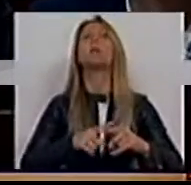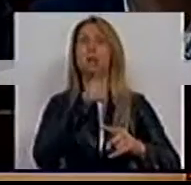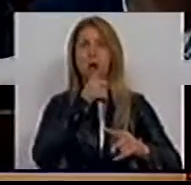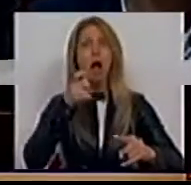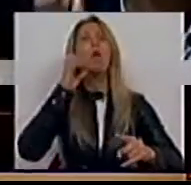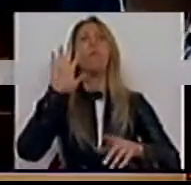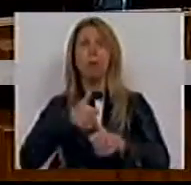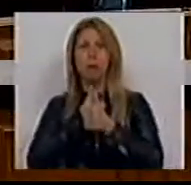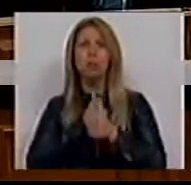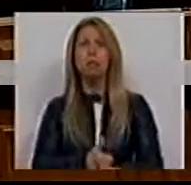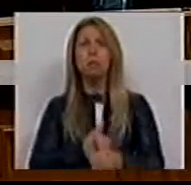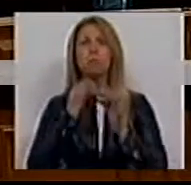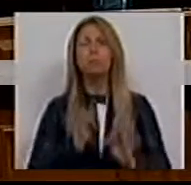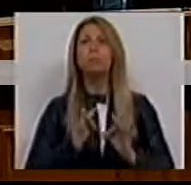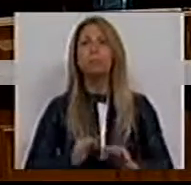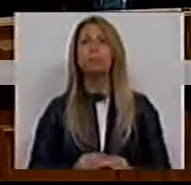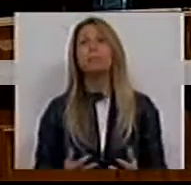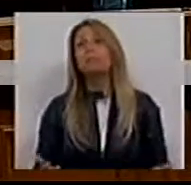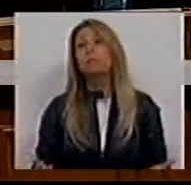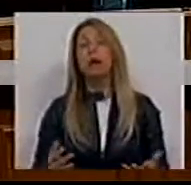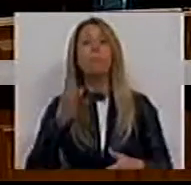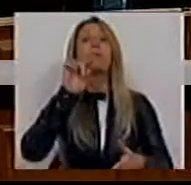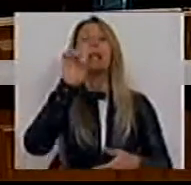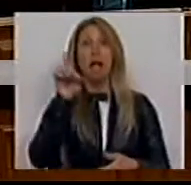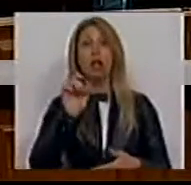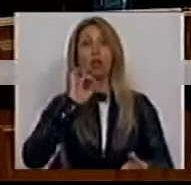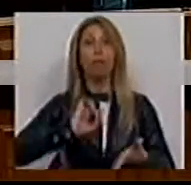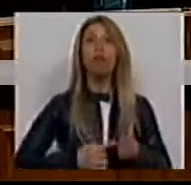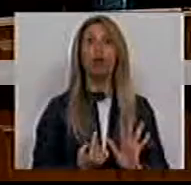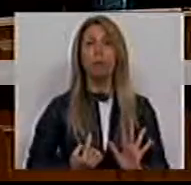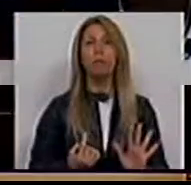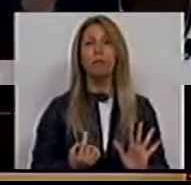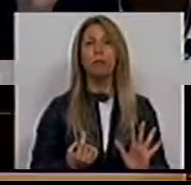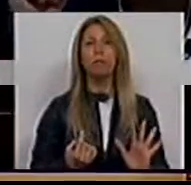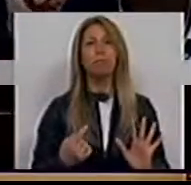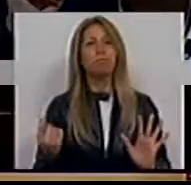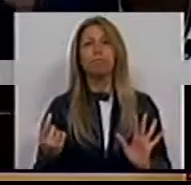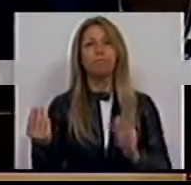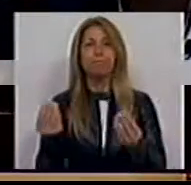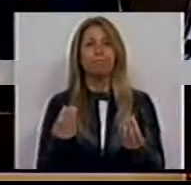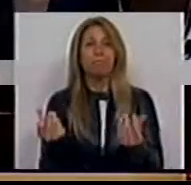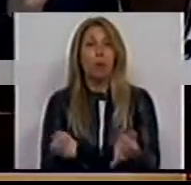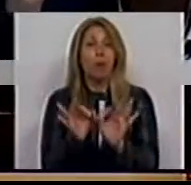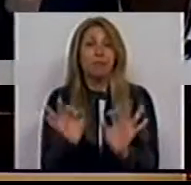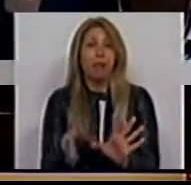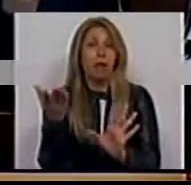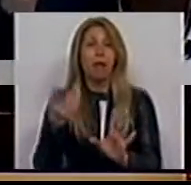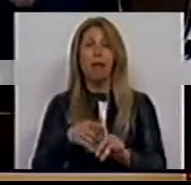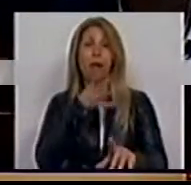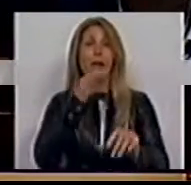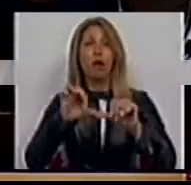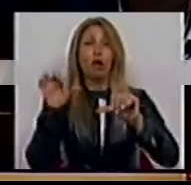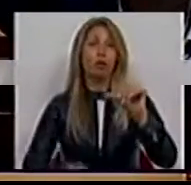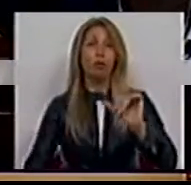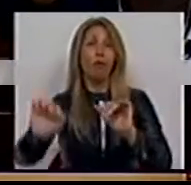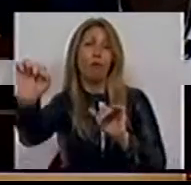diante. Mas a questão fundamental e que é o traço, o traço de todo o seu discurso é um, Sra. Deputada.